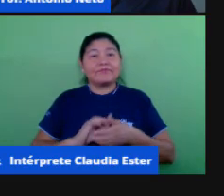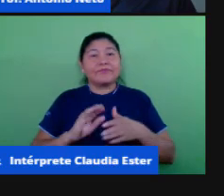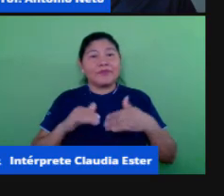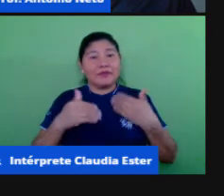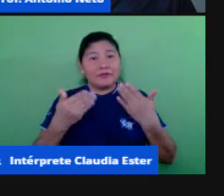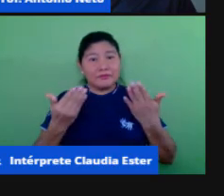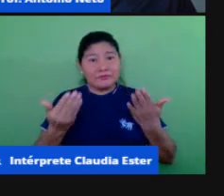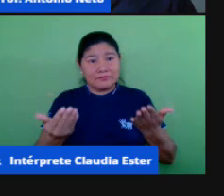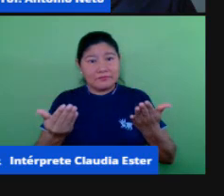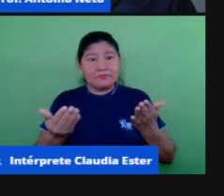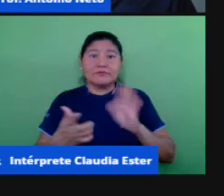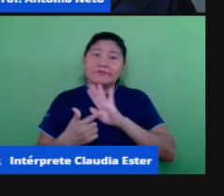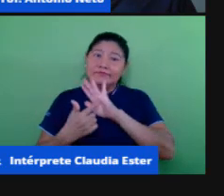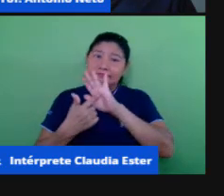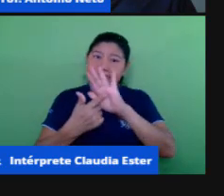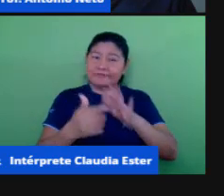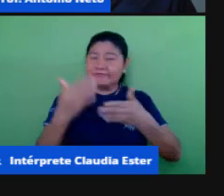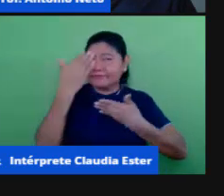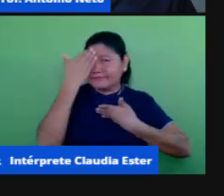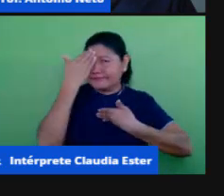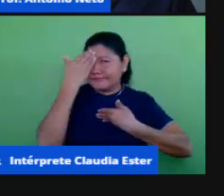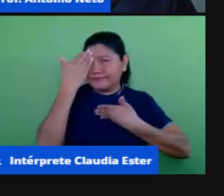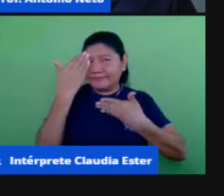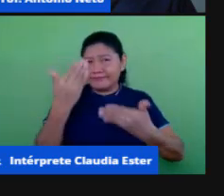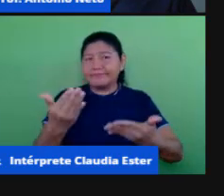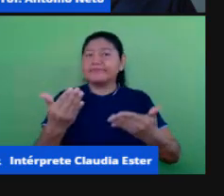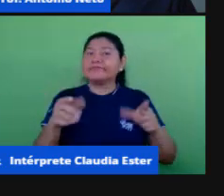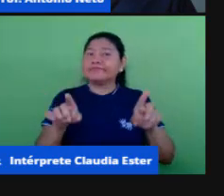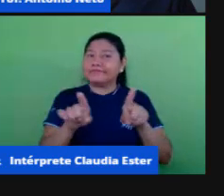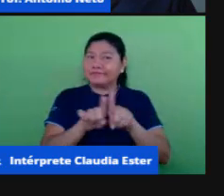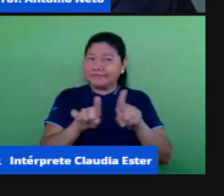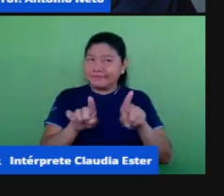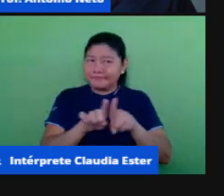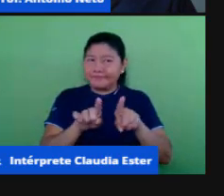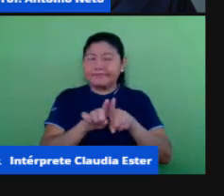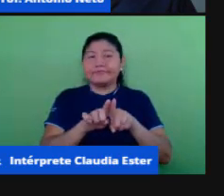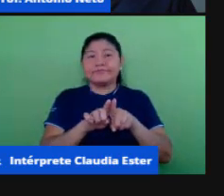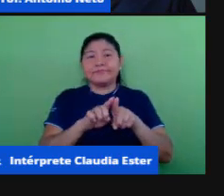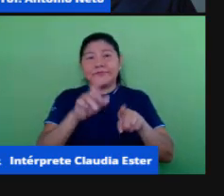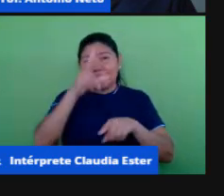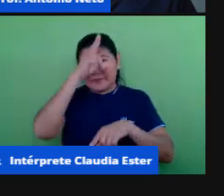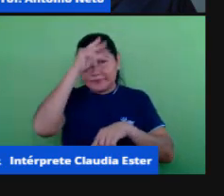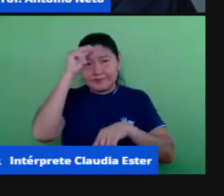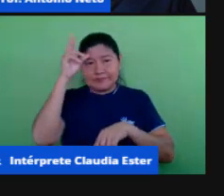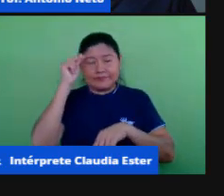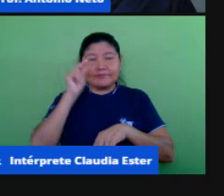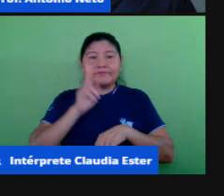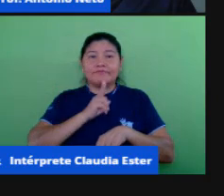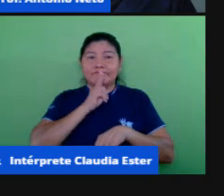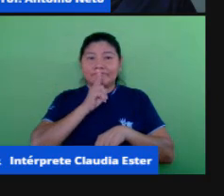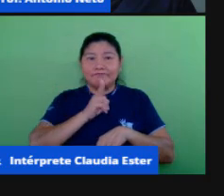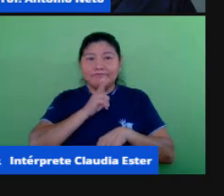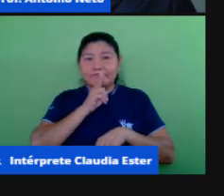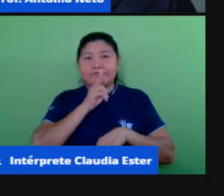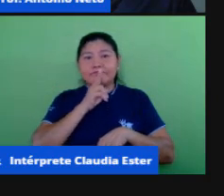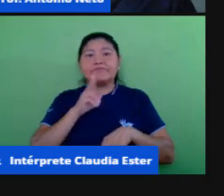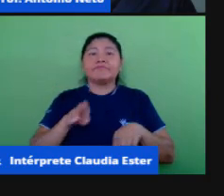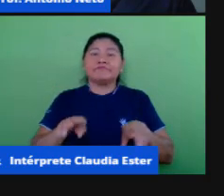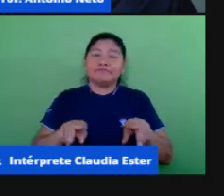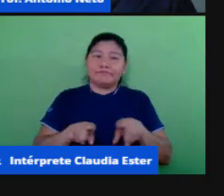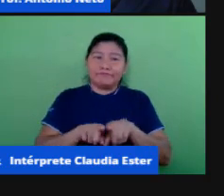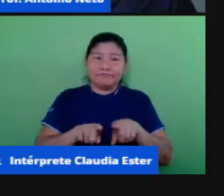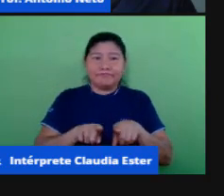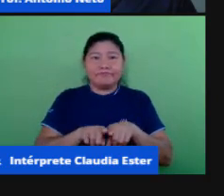trazemos aqui um agradecimento ao nosso prefeito, Marcos Marcelo Tradi,